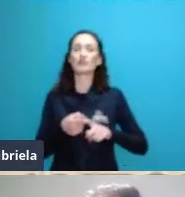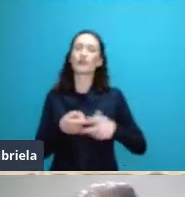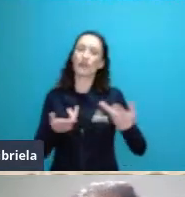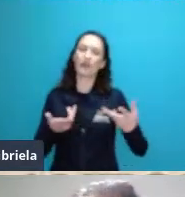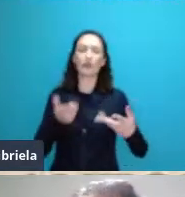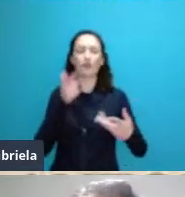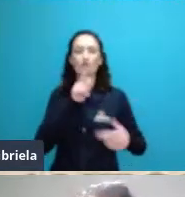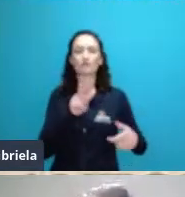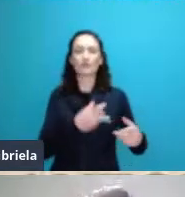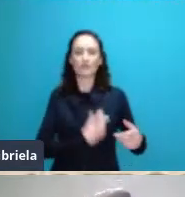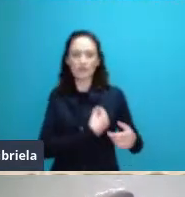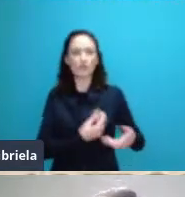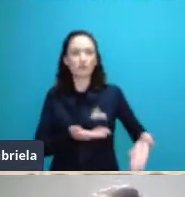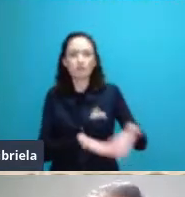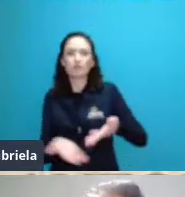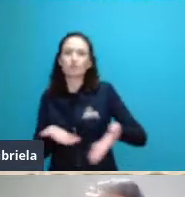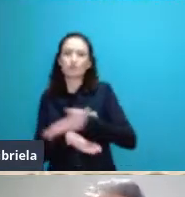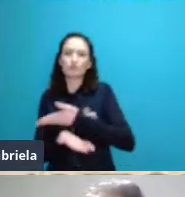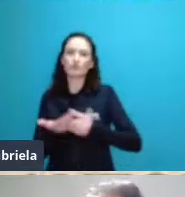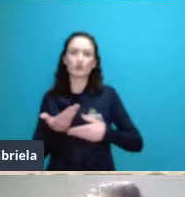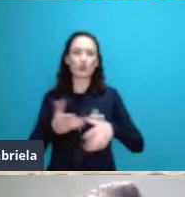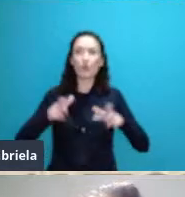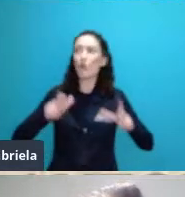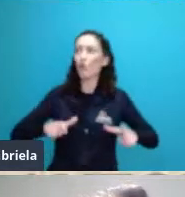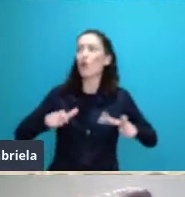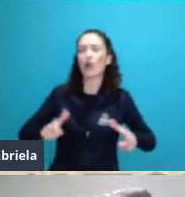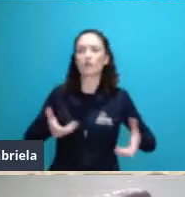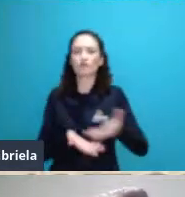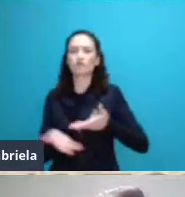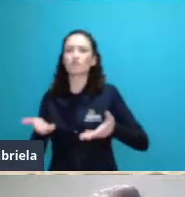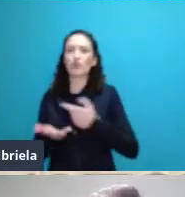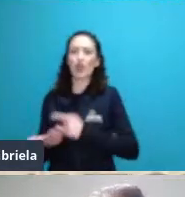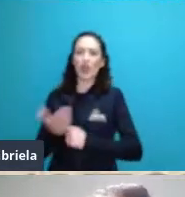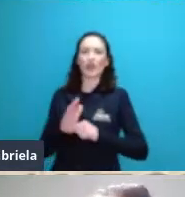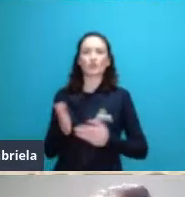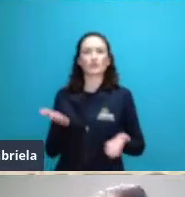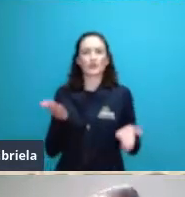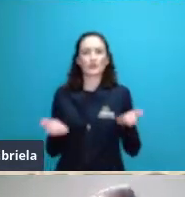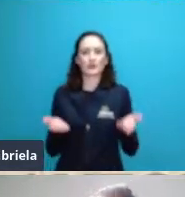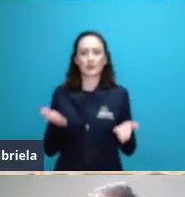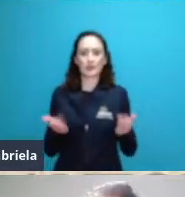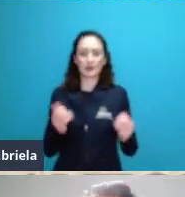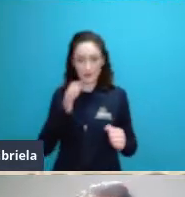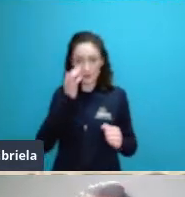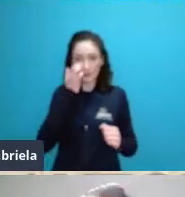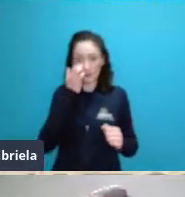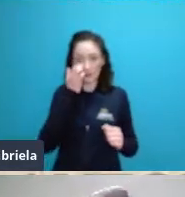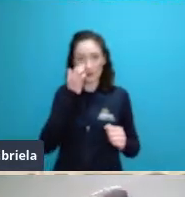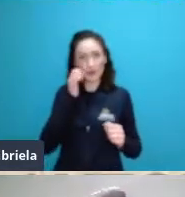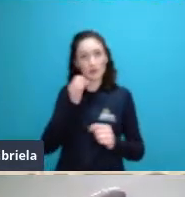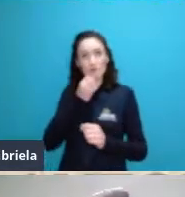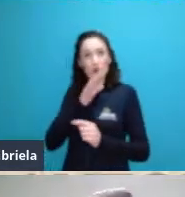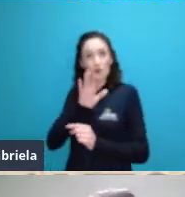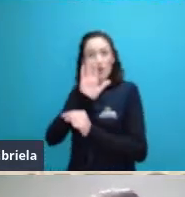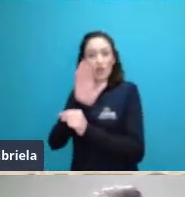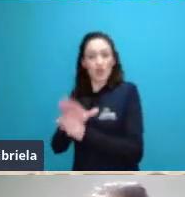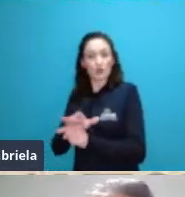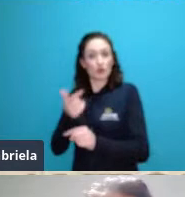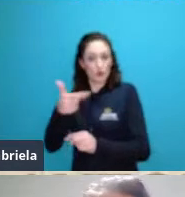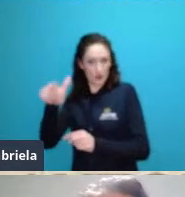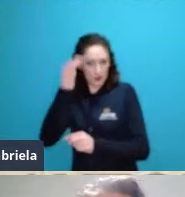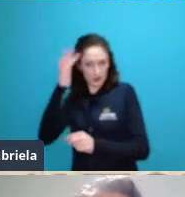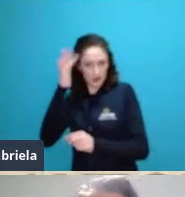abiótico isso foi muito importante para desenvolver uma outra teoria uma outra corrente que o Odum fez que eu vou apresentar daqui a pouquinho